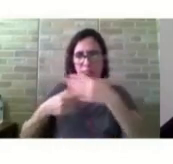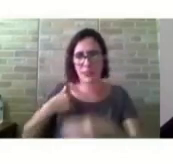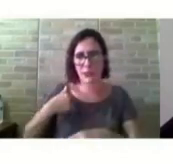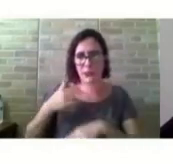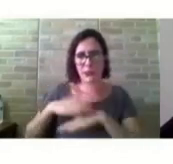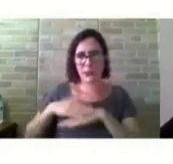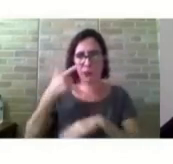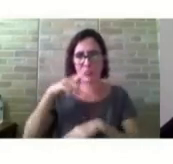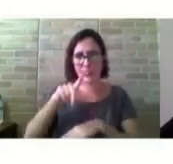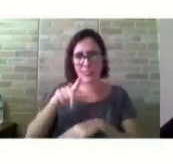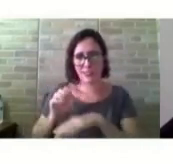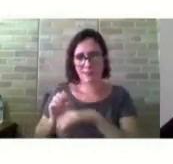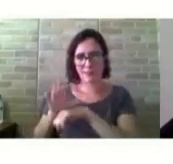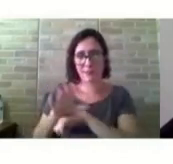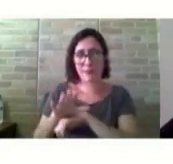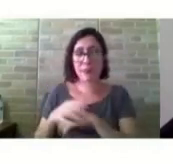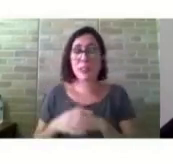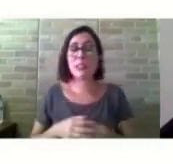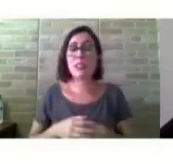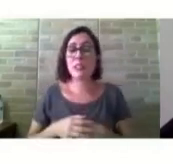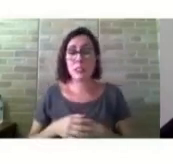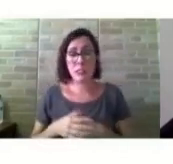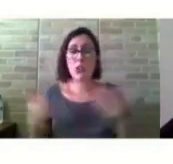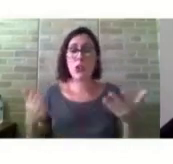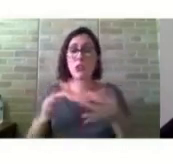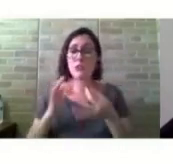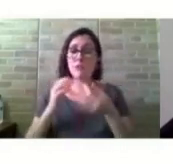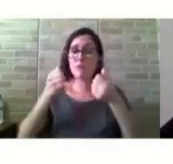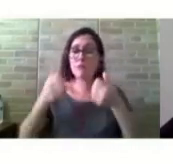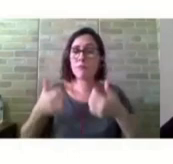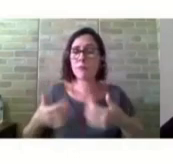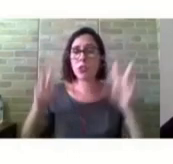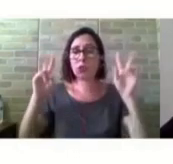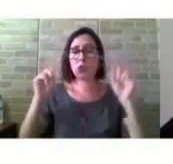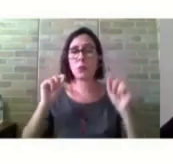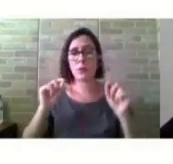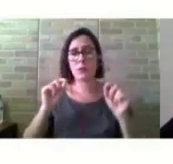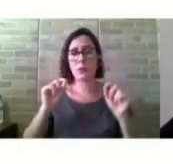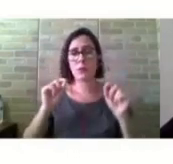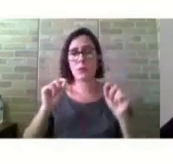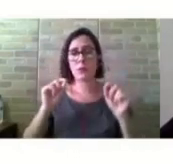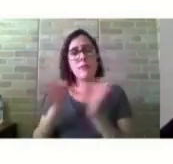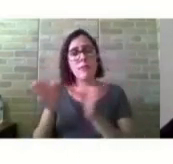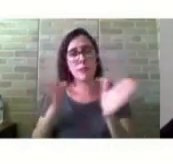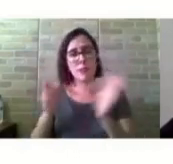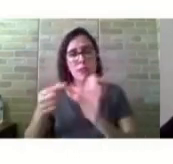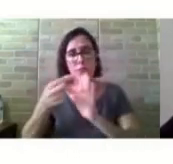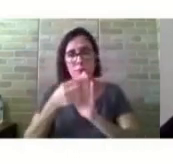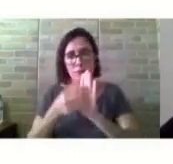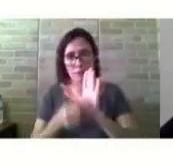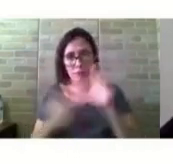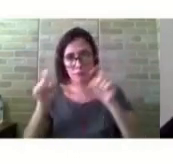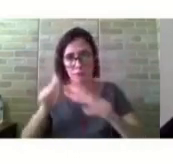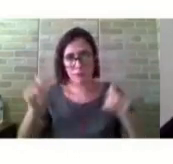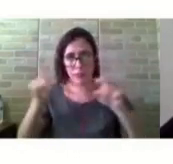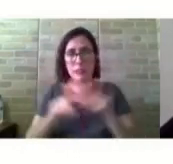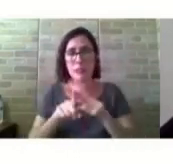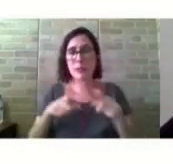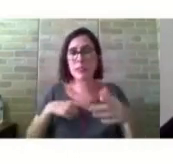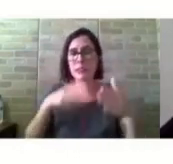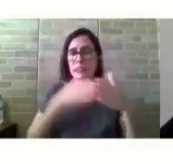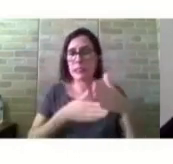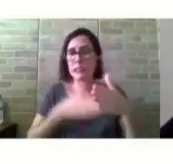tela com vocês para falarmos um pouquinho sobre a acessibilidade digital e as barreiras de acessibilidade que têm se